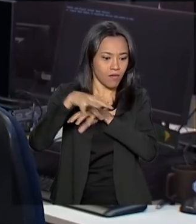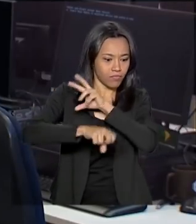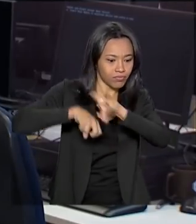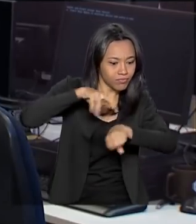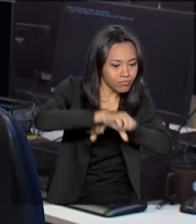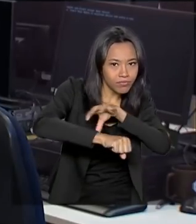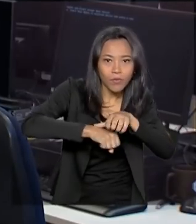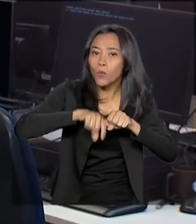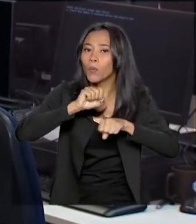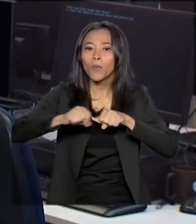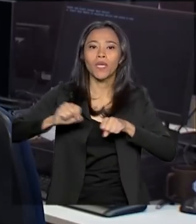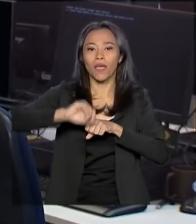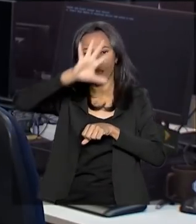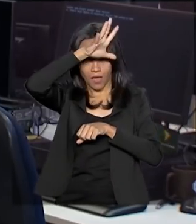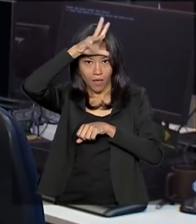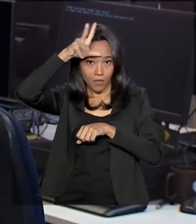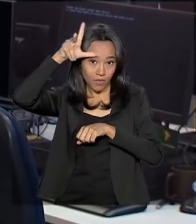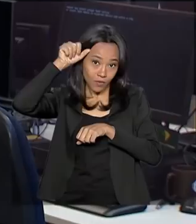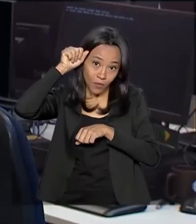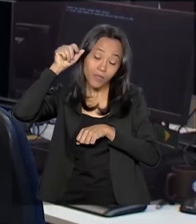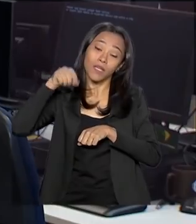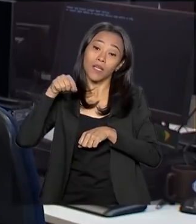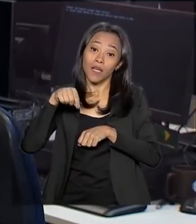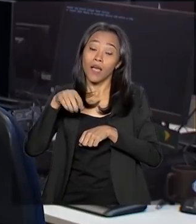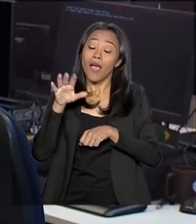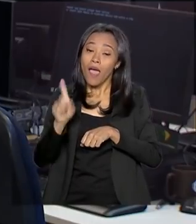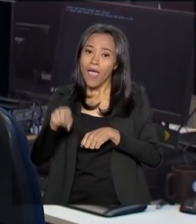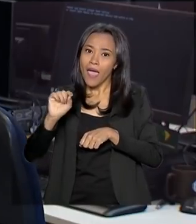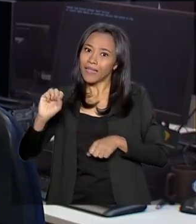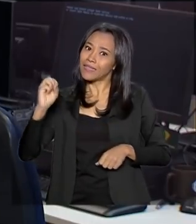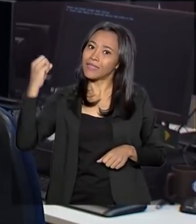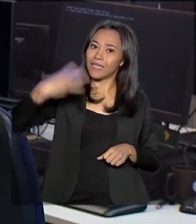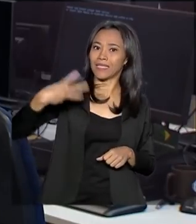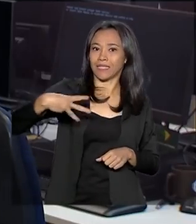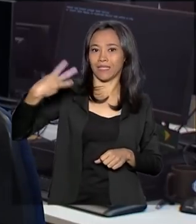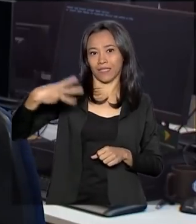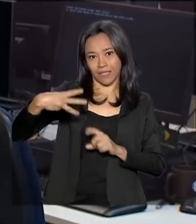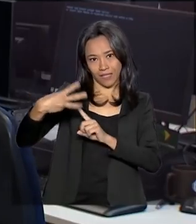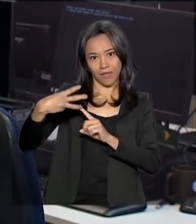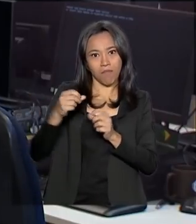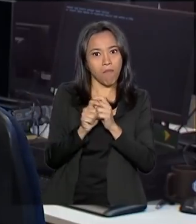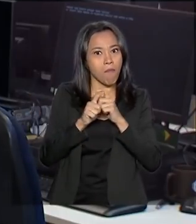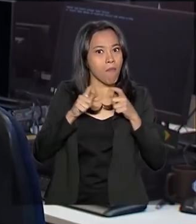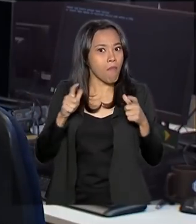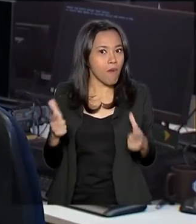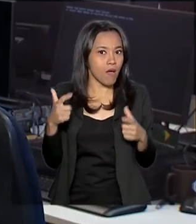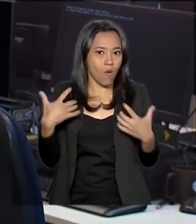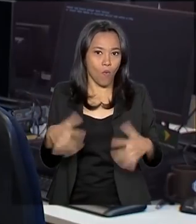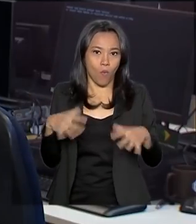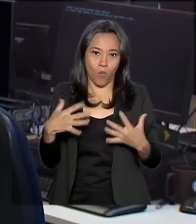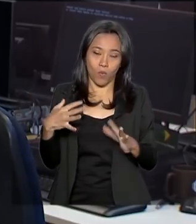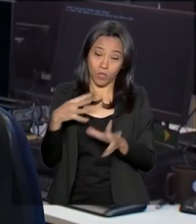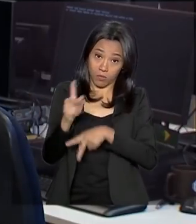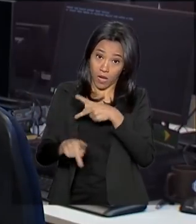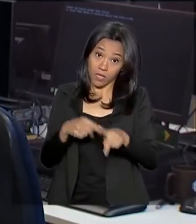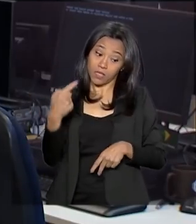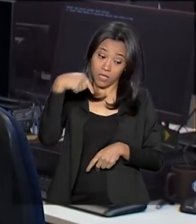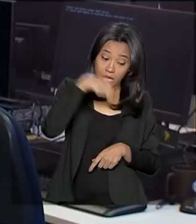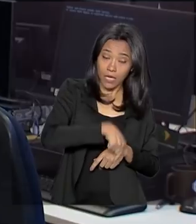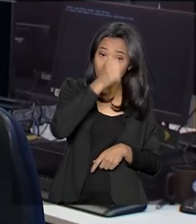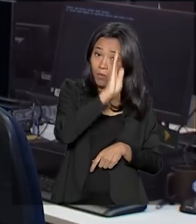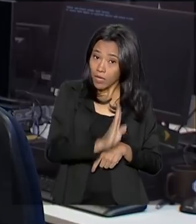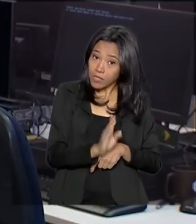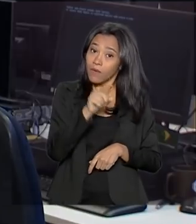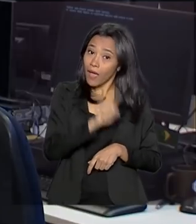comunidade brasileira no Japão é a terceira maior no exterior. E a comunidade nipodescendente no Brasil